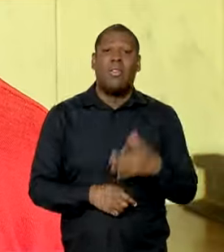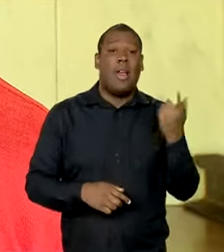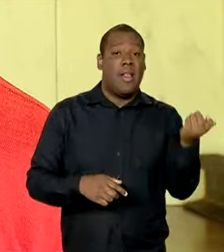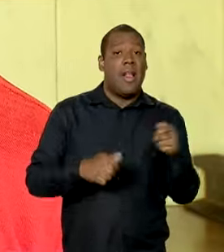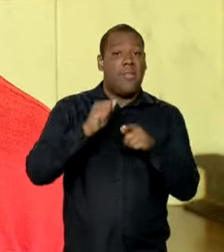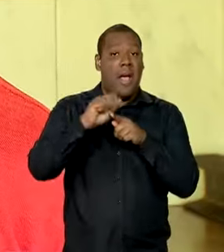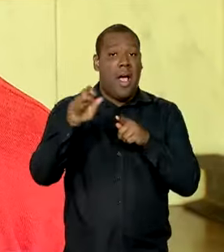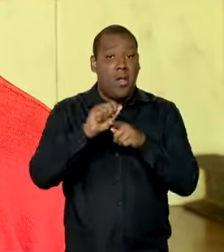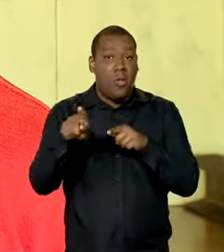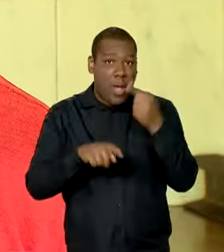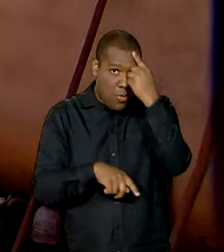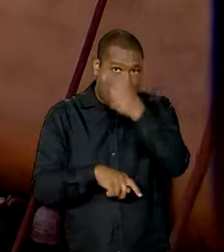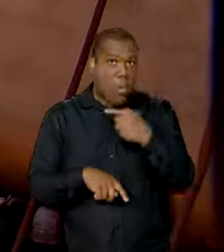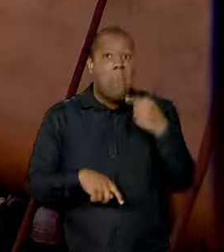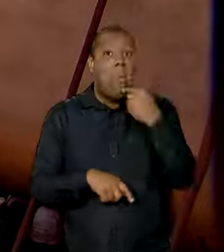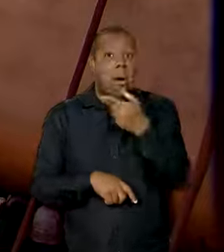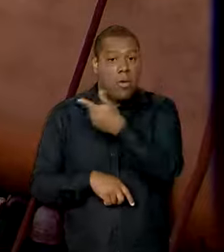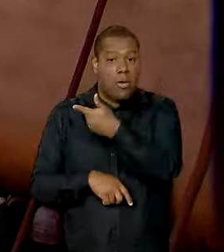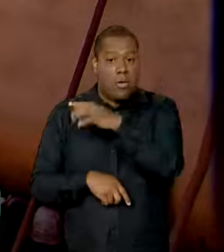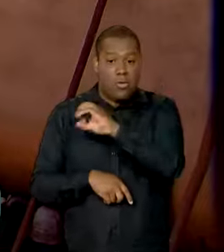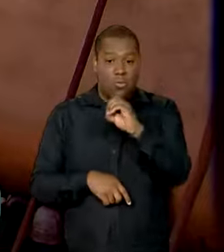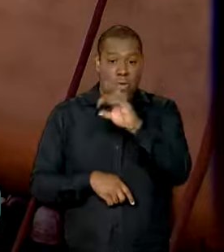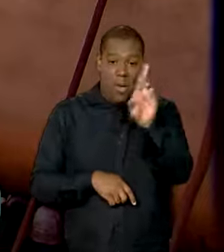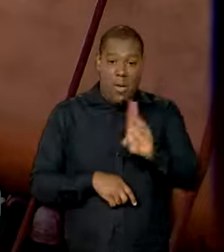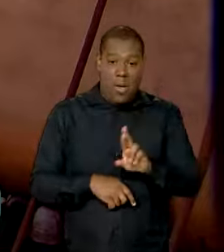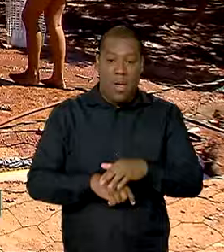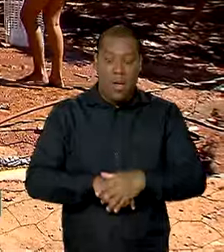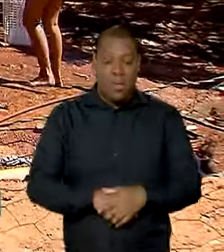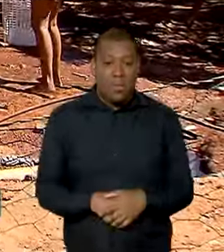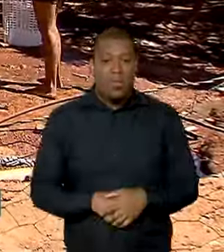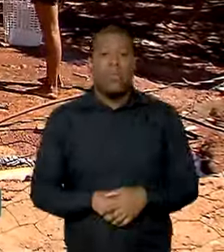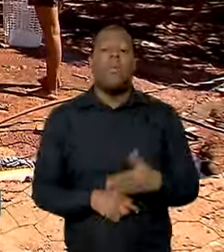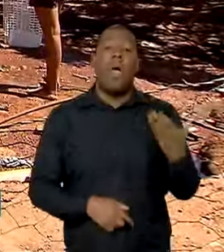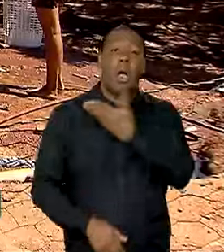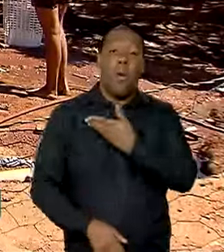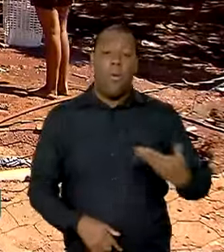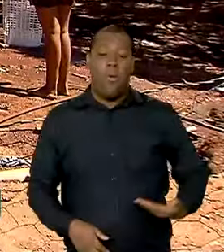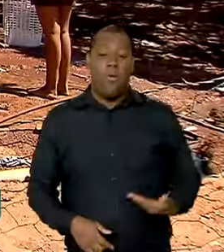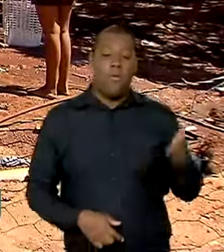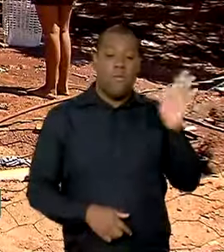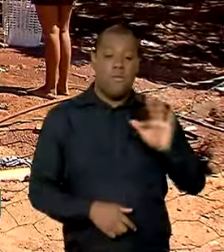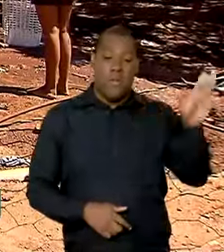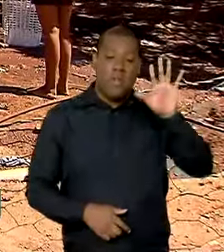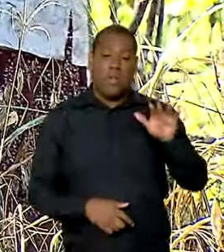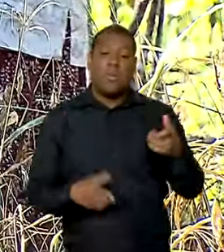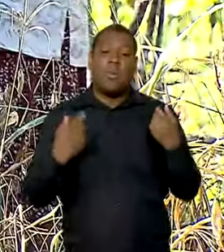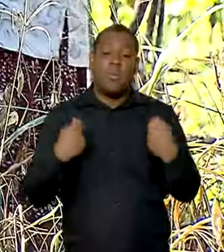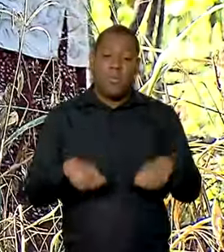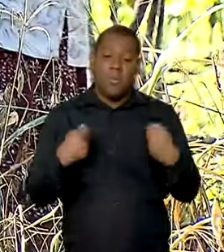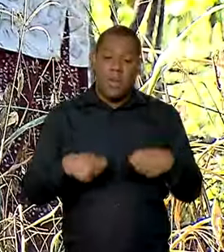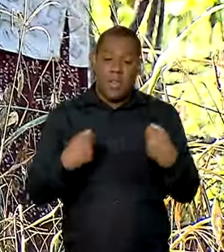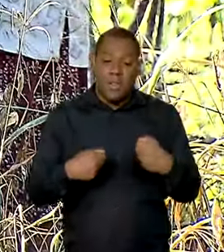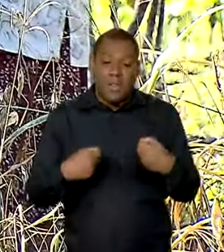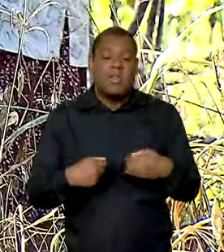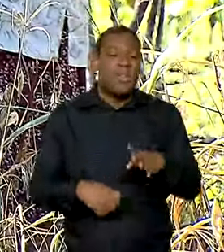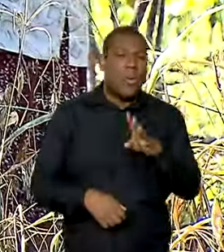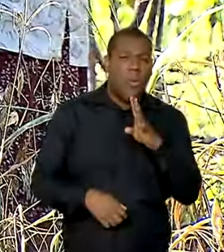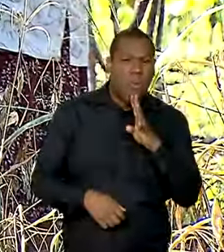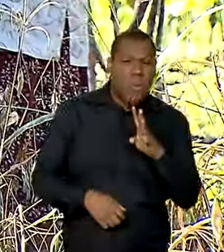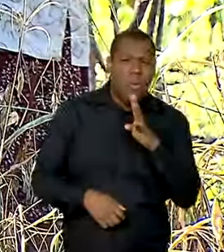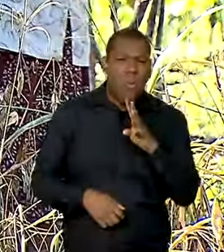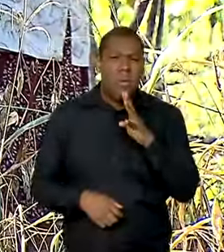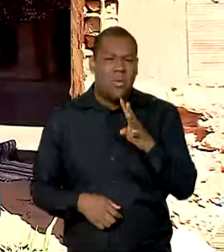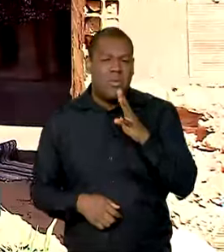Tem pessoas que não têm condições para isso, né? Para resolver esses problemas, o governo federal precisa saber exatamente